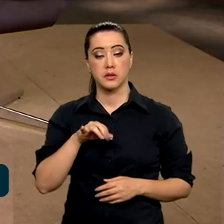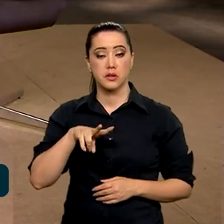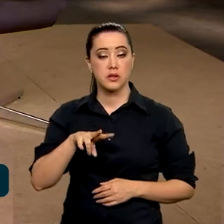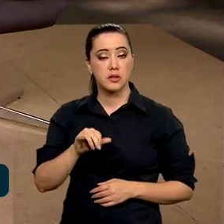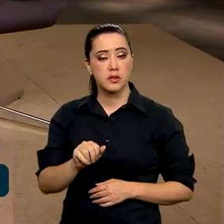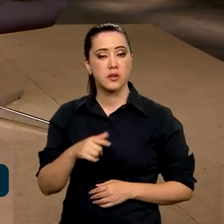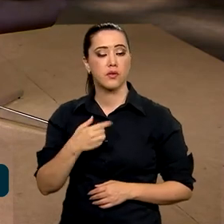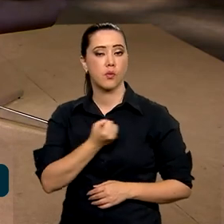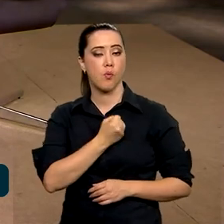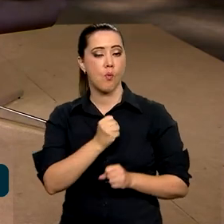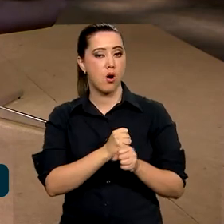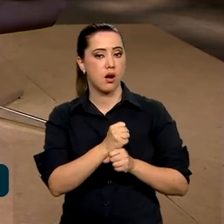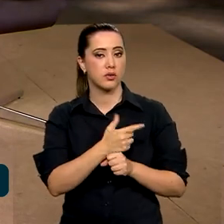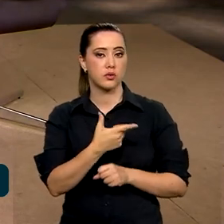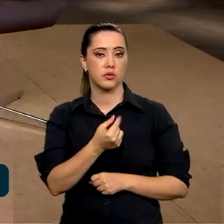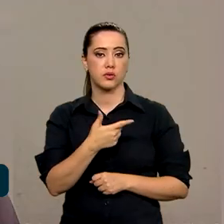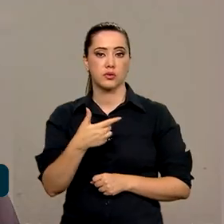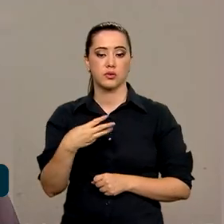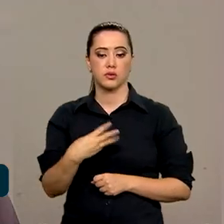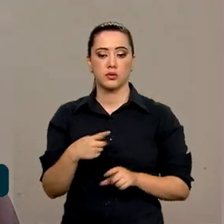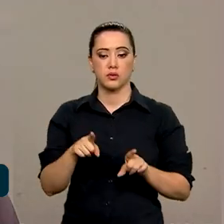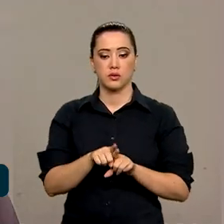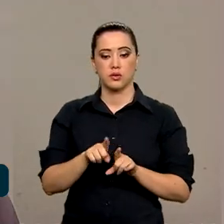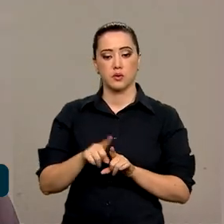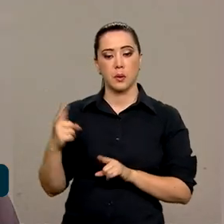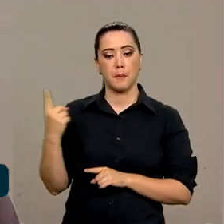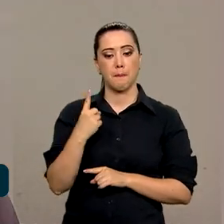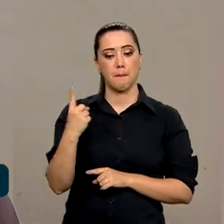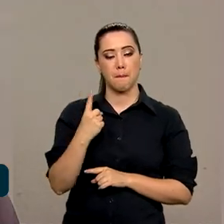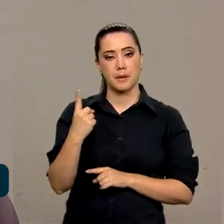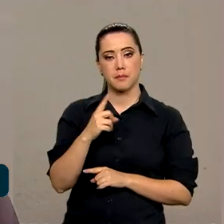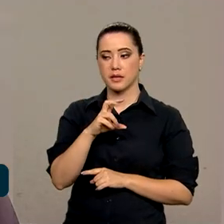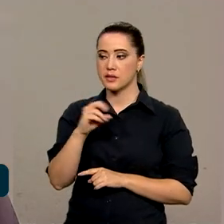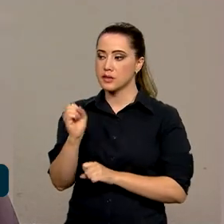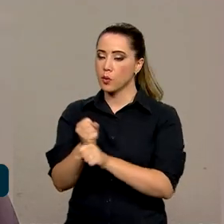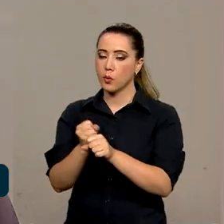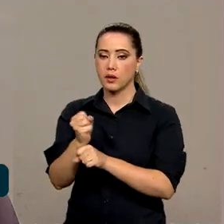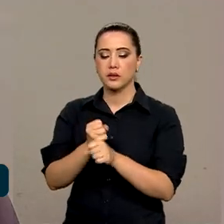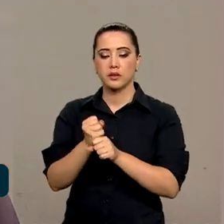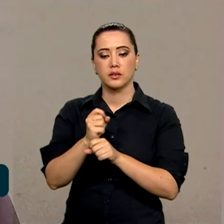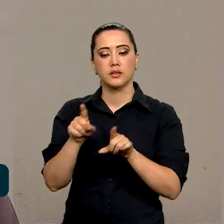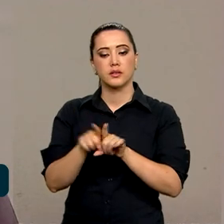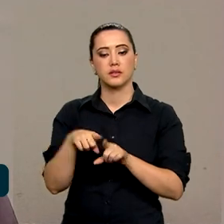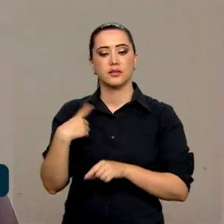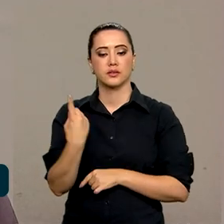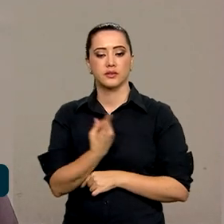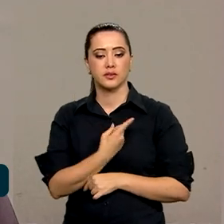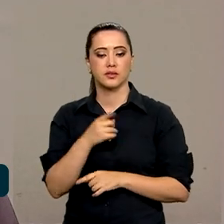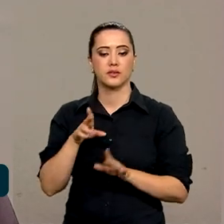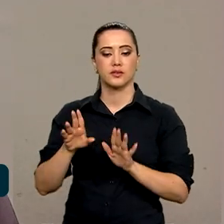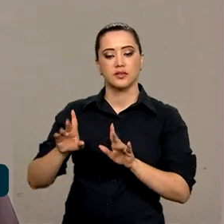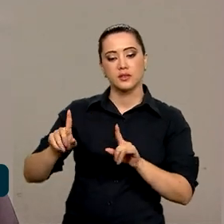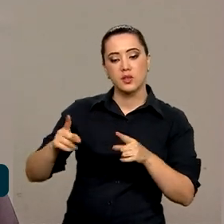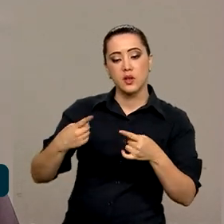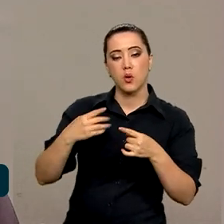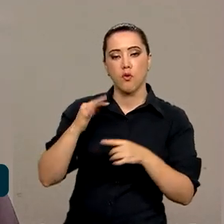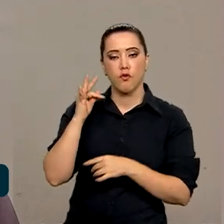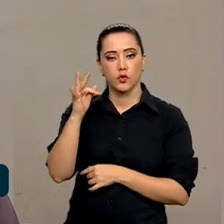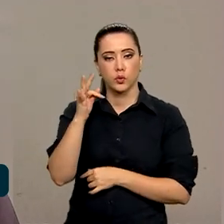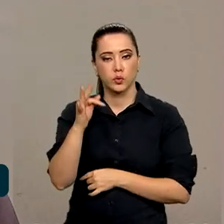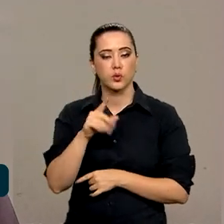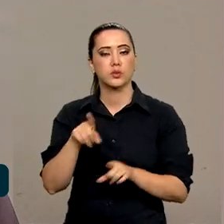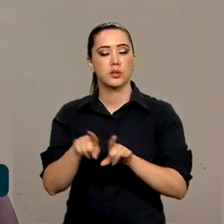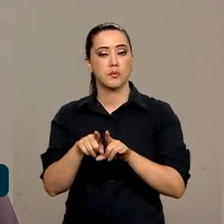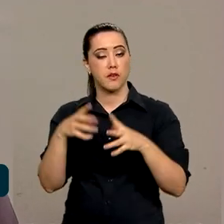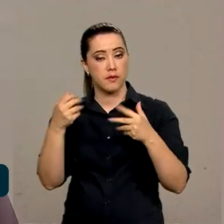2023, a Embrapa completando seu primeiro cinquentenário, tanta coisa já desenvolvida, tanta coisa por vir. Mas vamos